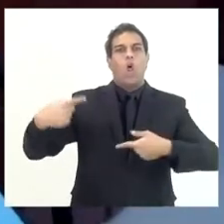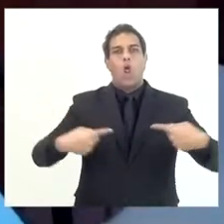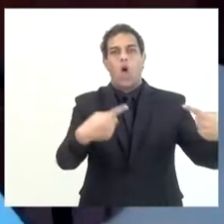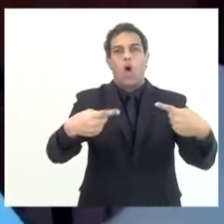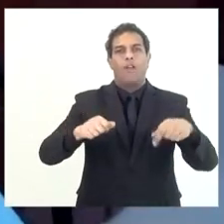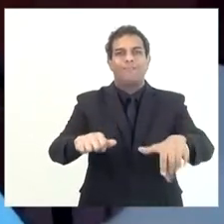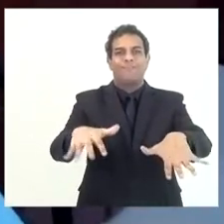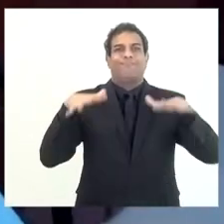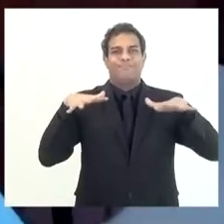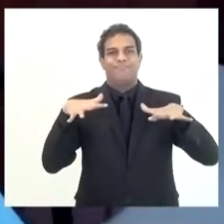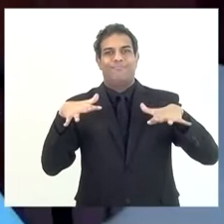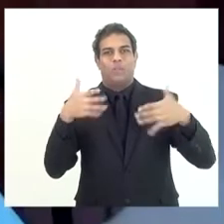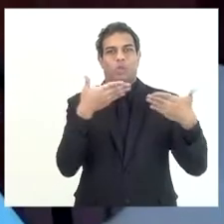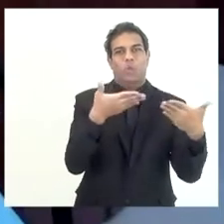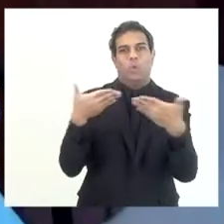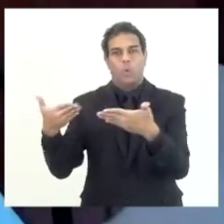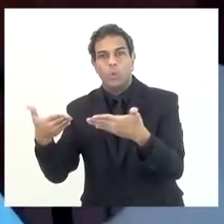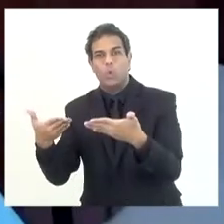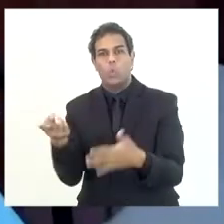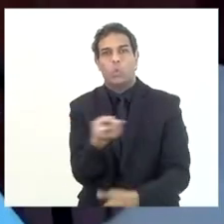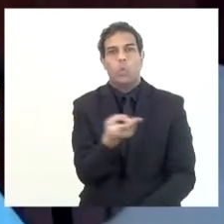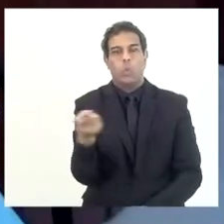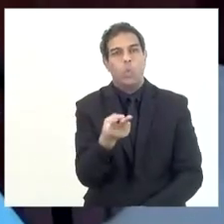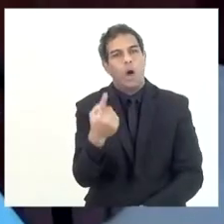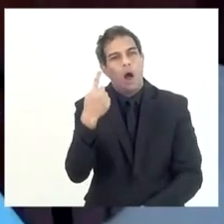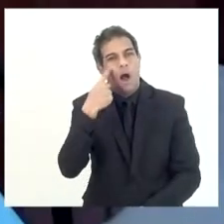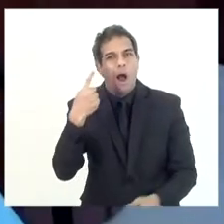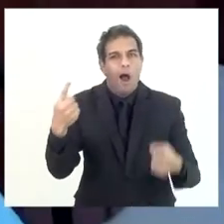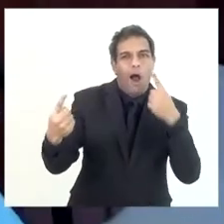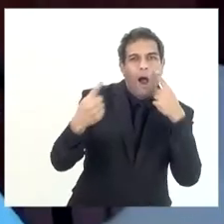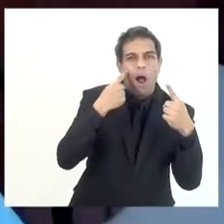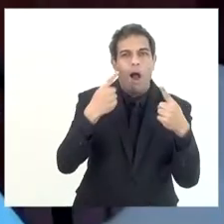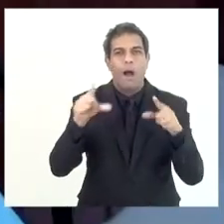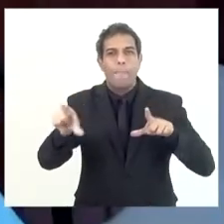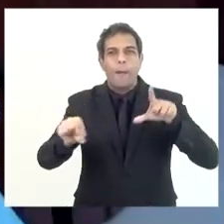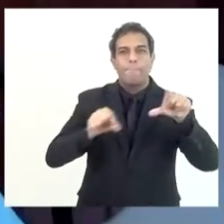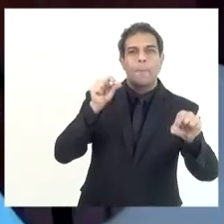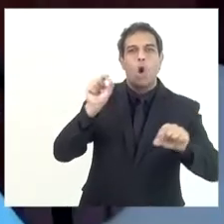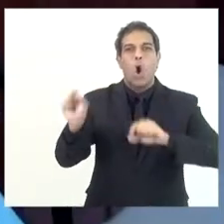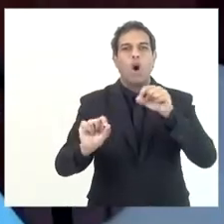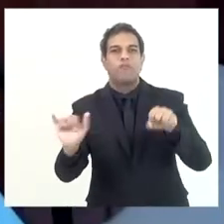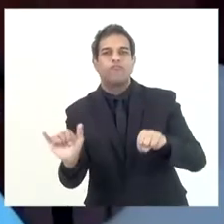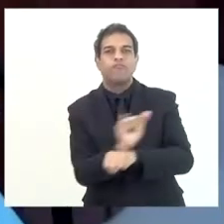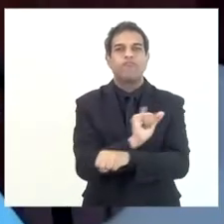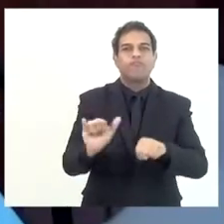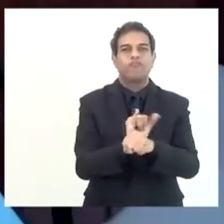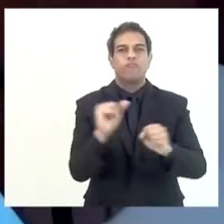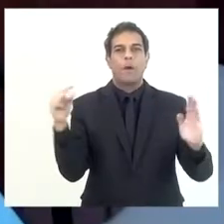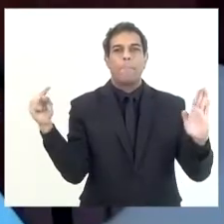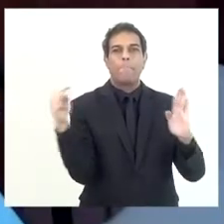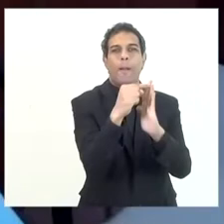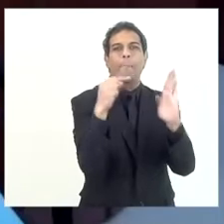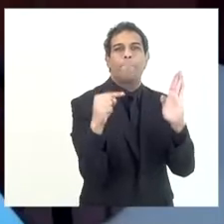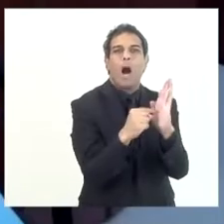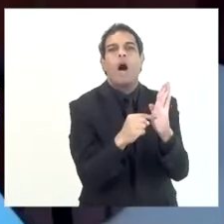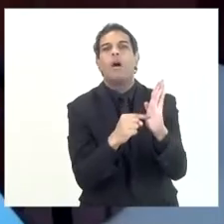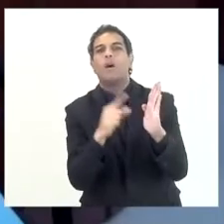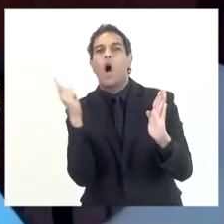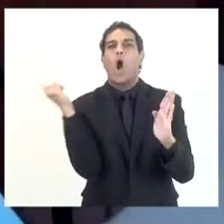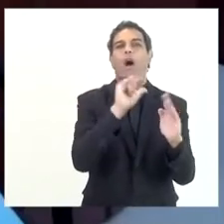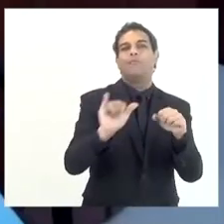entre vossa excelência e o doutor André Cine, eu acho que eu captei exatamente o ponto que vossa excelência